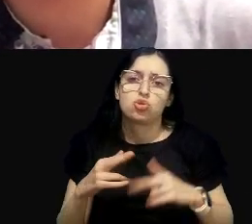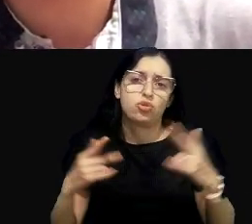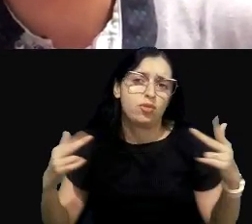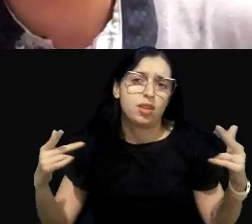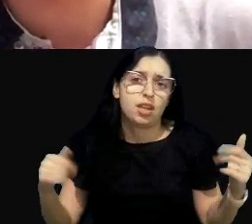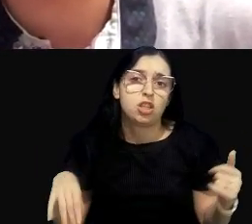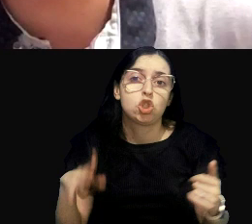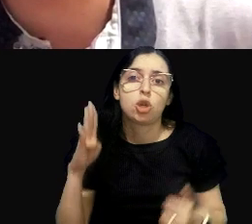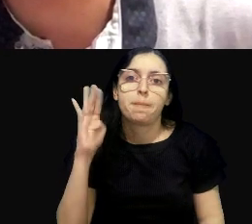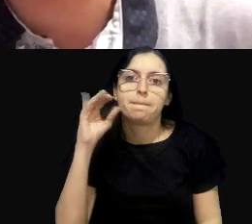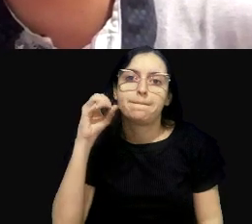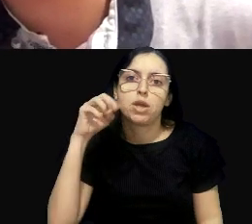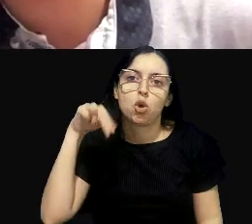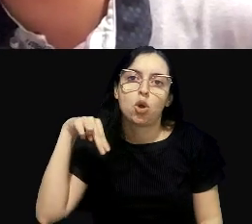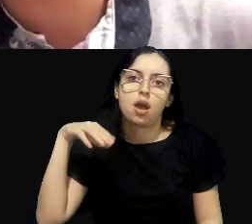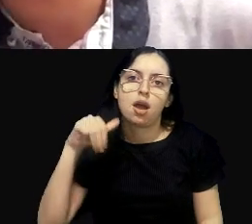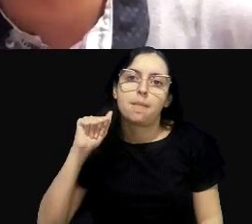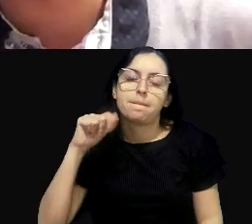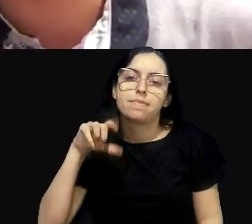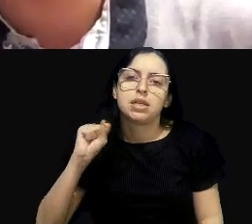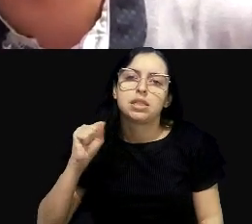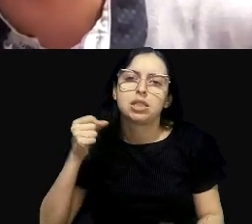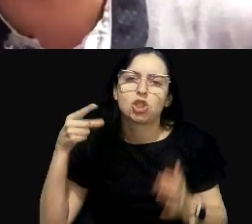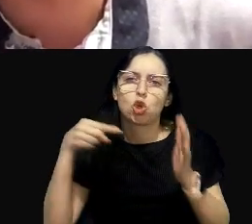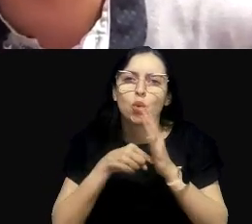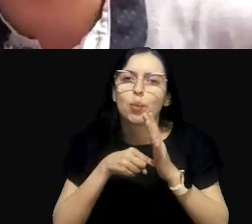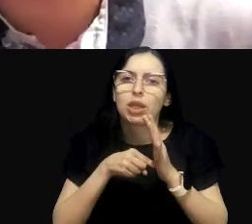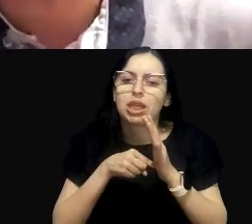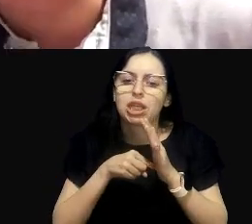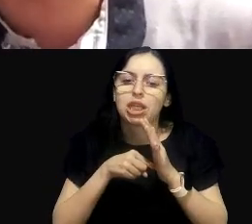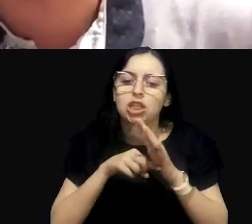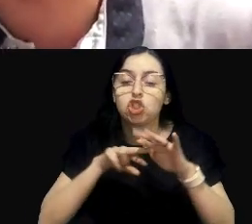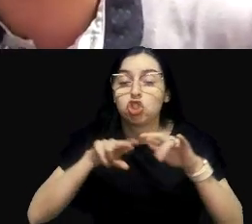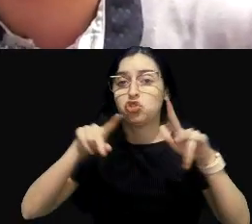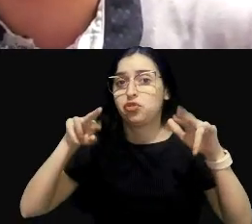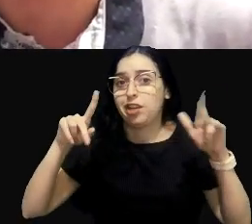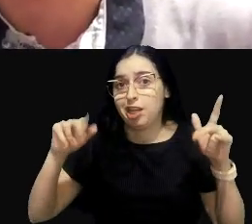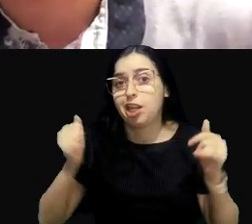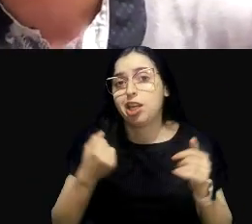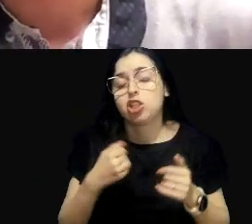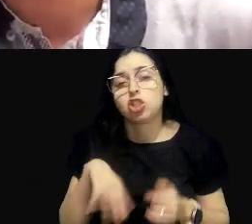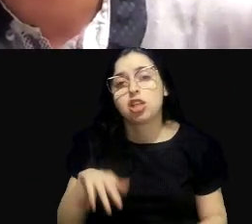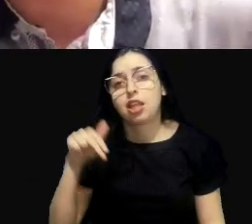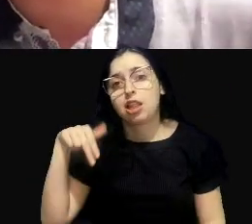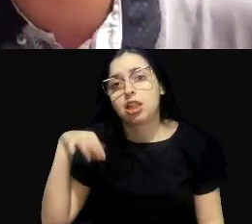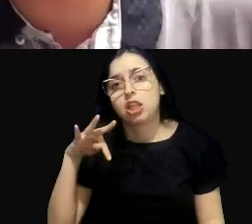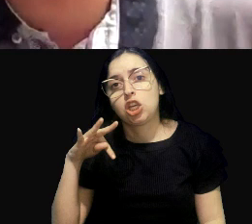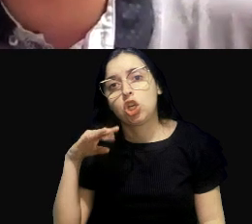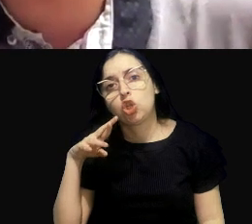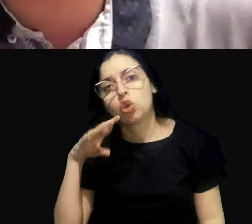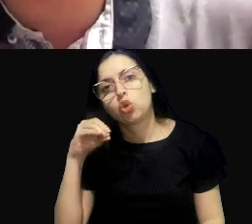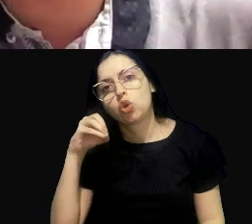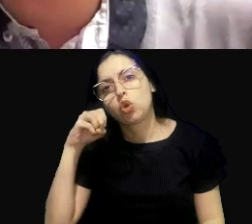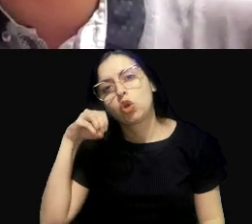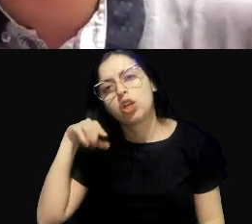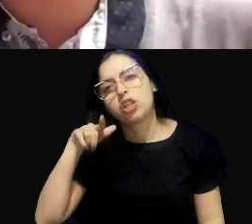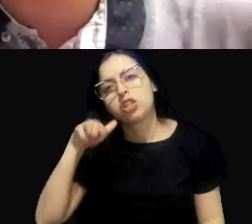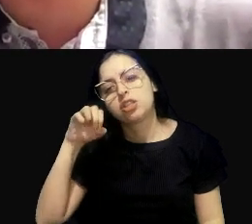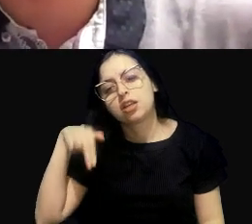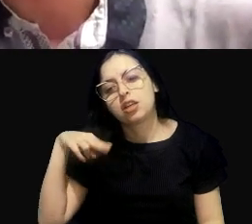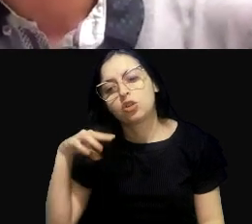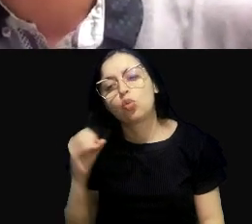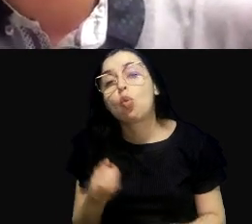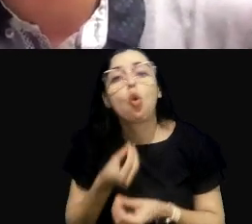brasileiros em que eu tenho concentrações naturalmente diferentes de nitrogênio. Então, como é que a gente vai utilizar o